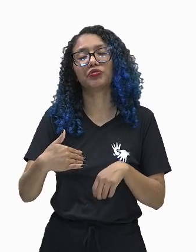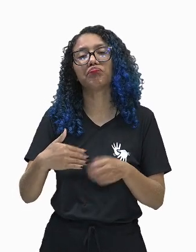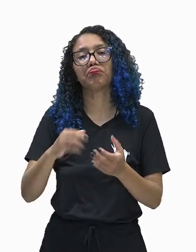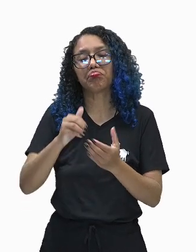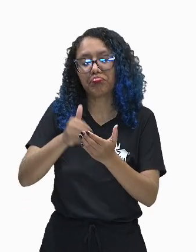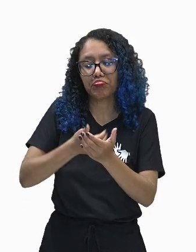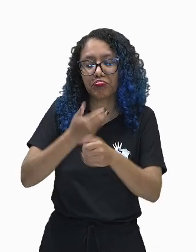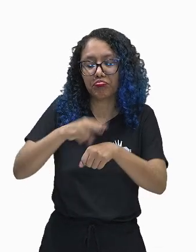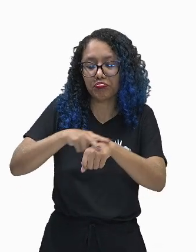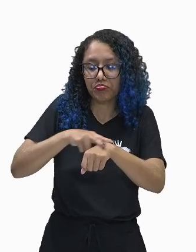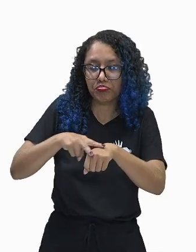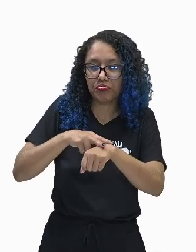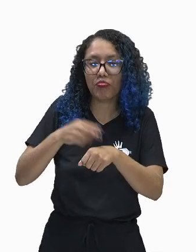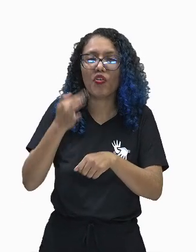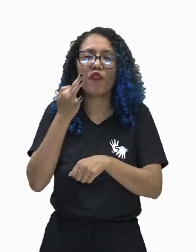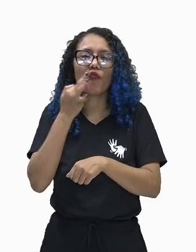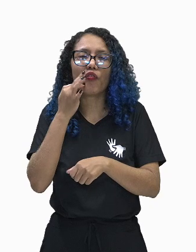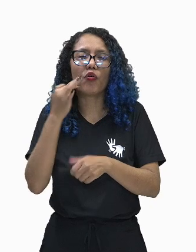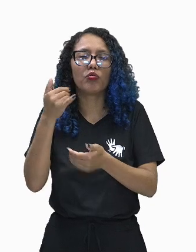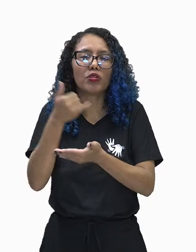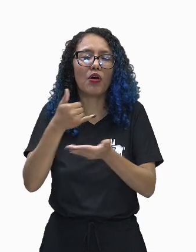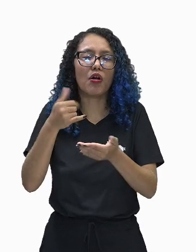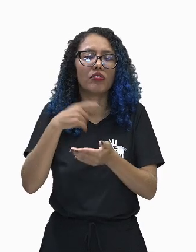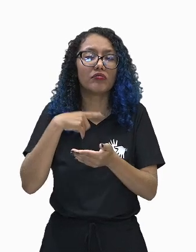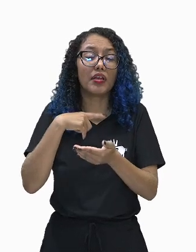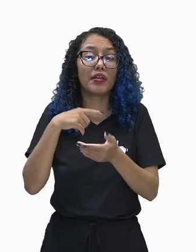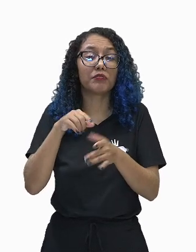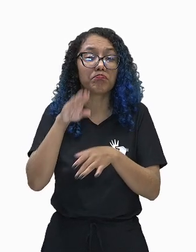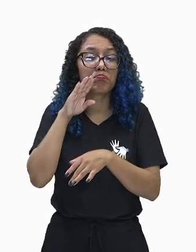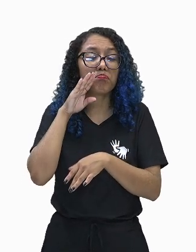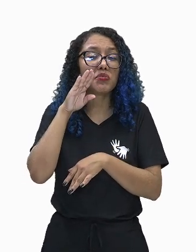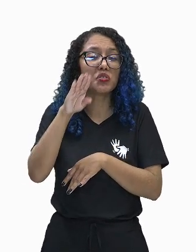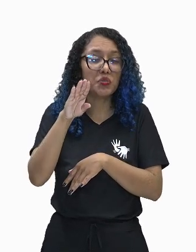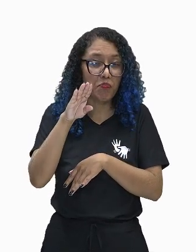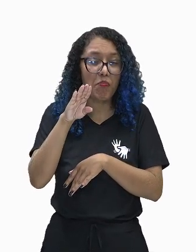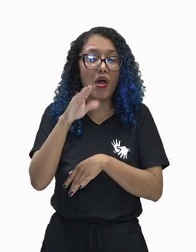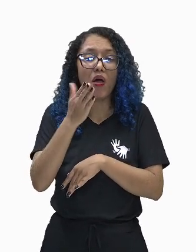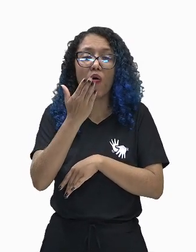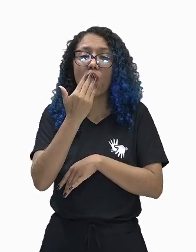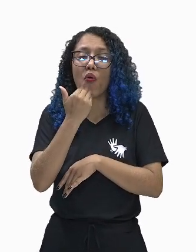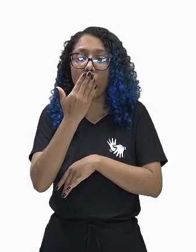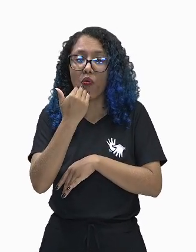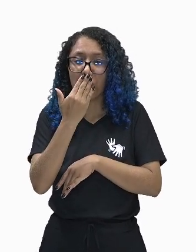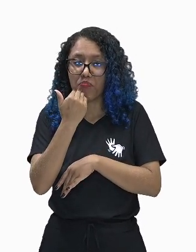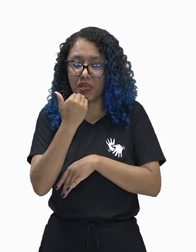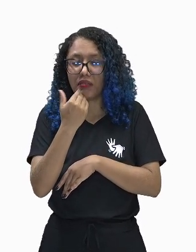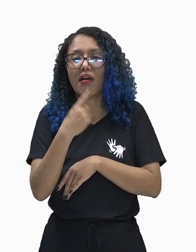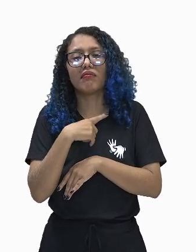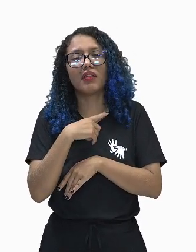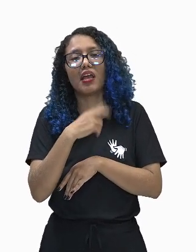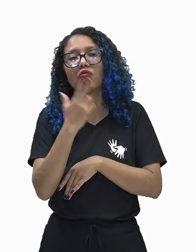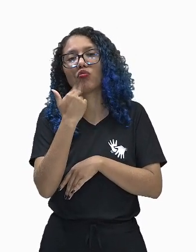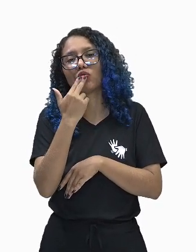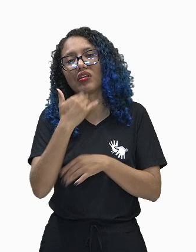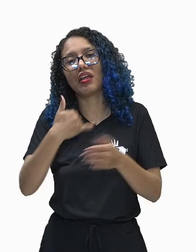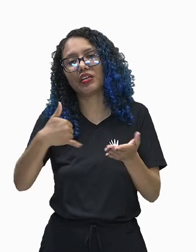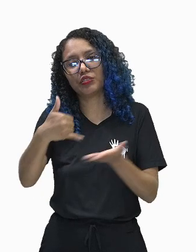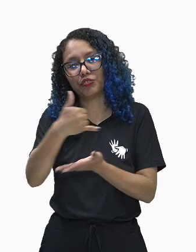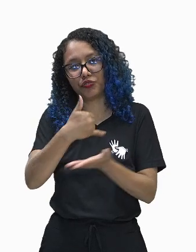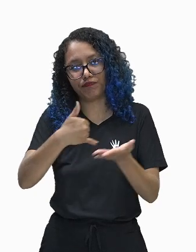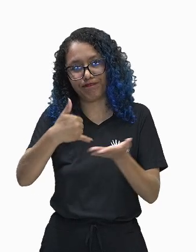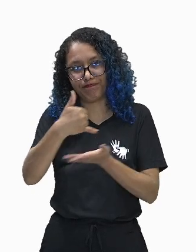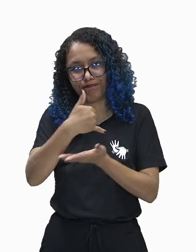oleosos serão os maiores representantes dentro de nutrientes, de componente da nossa dieta